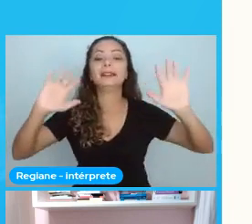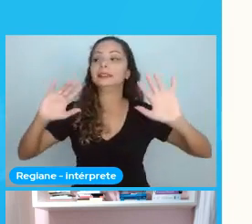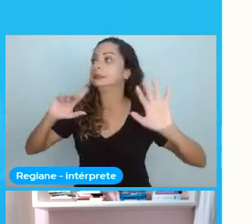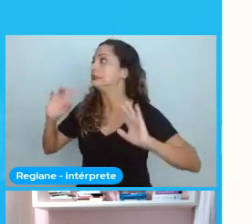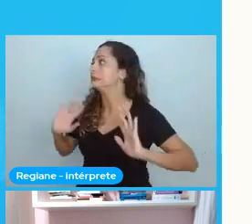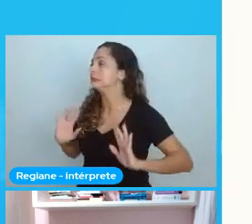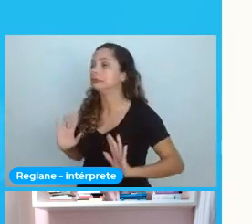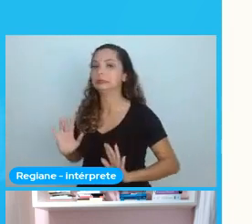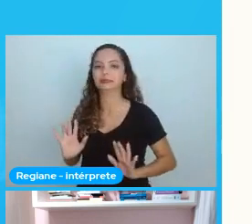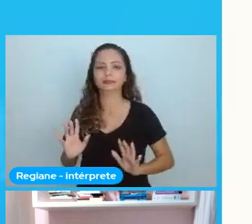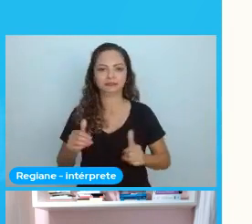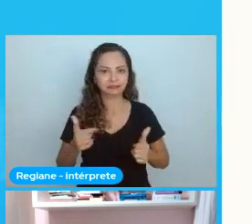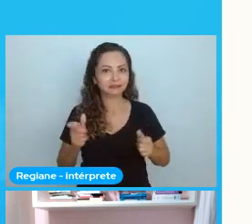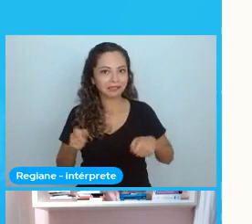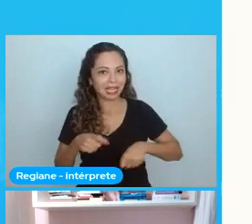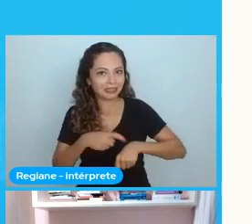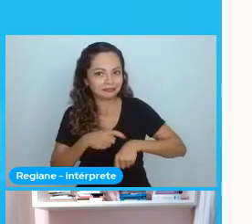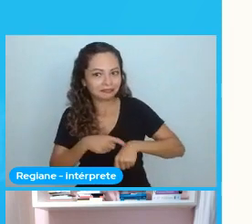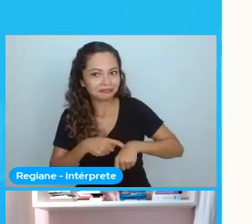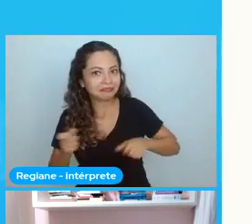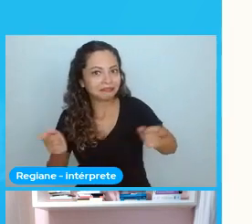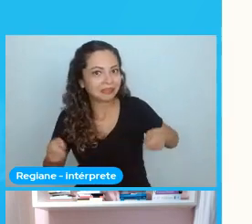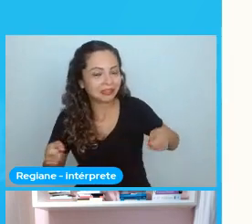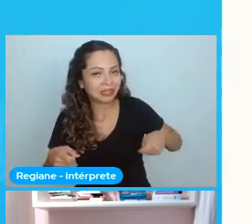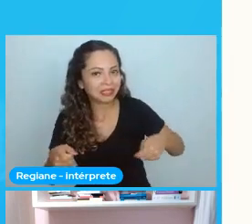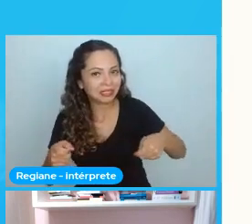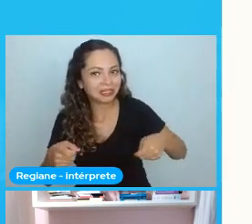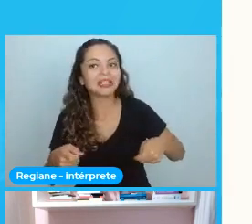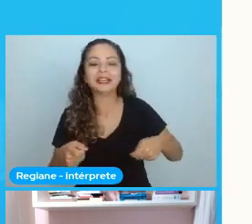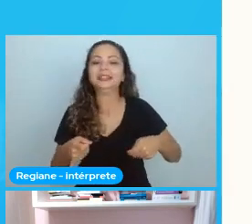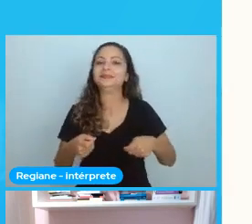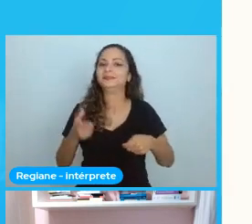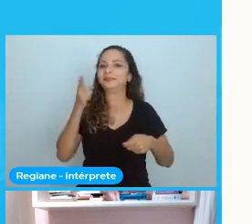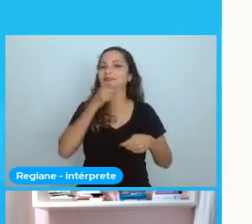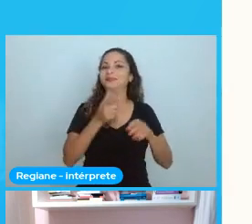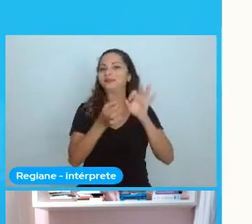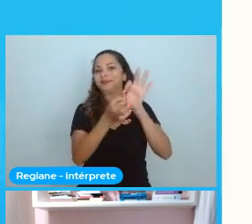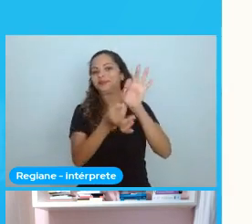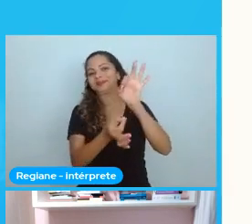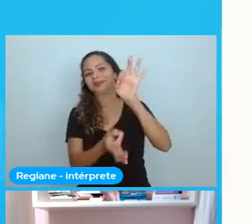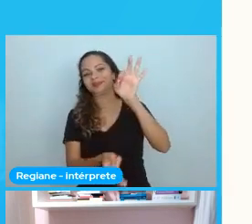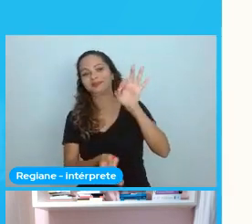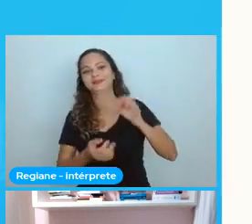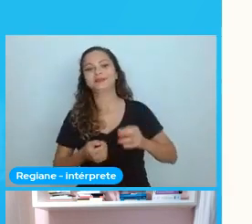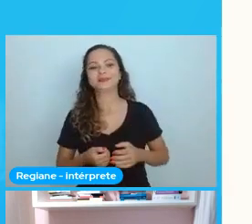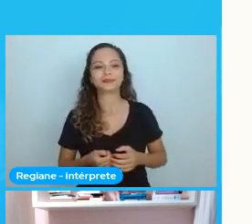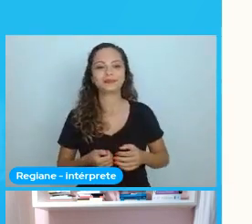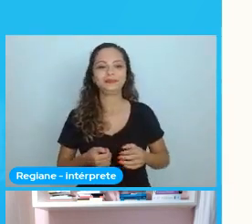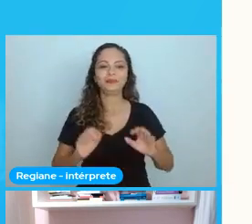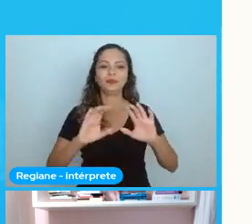de bojo no tempo. O meu segundo ponto é comunidade não é escudo.